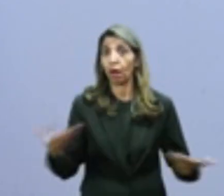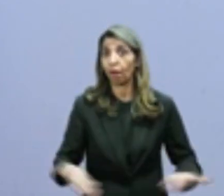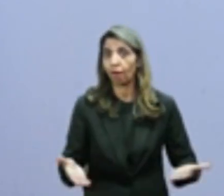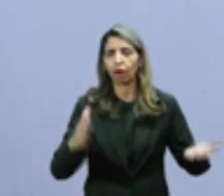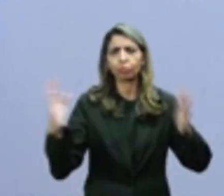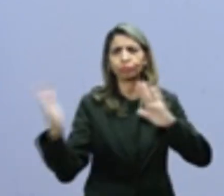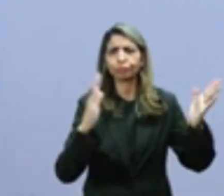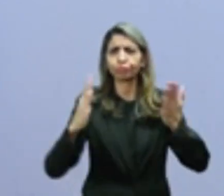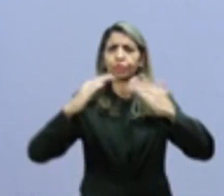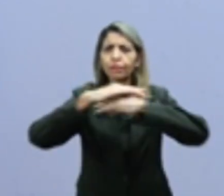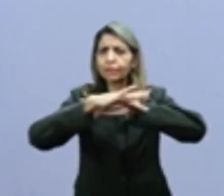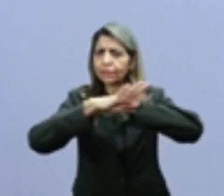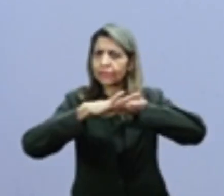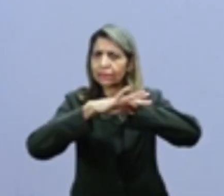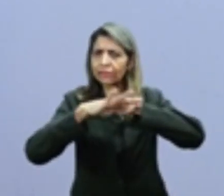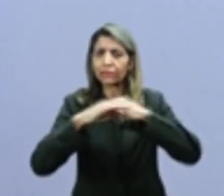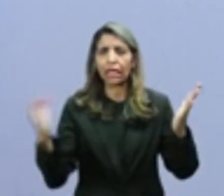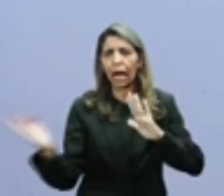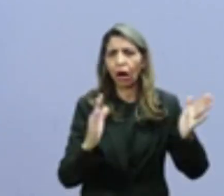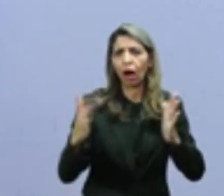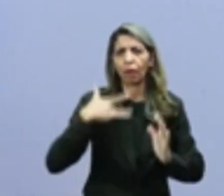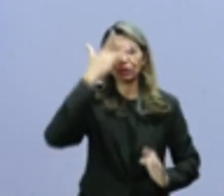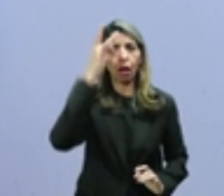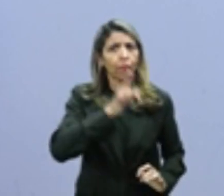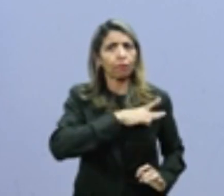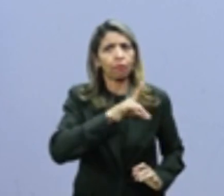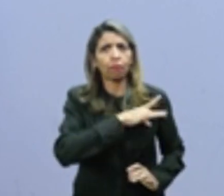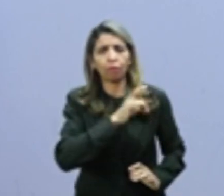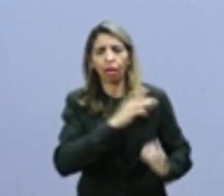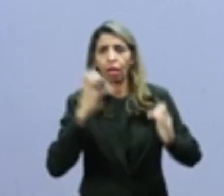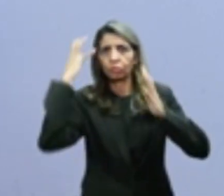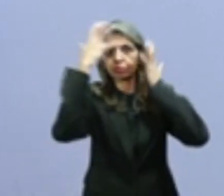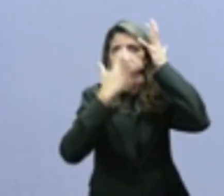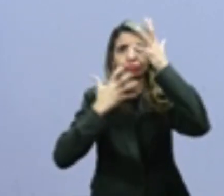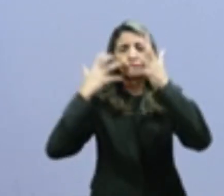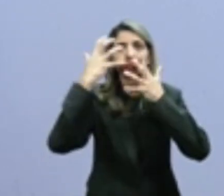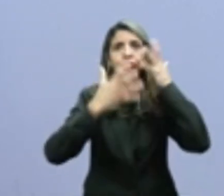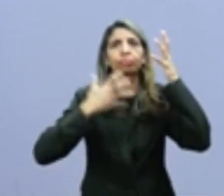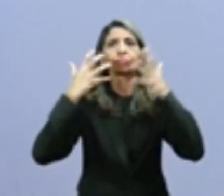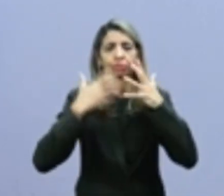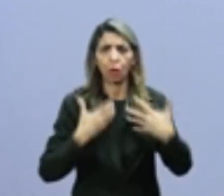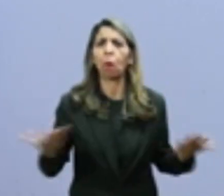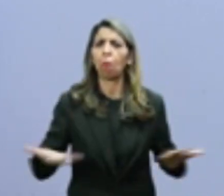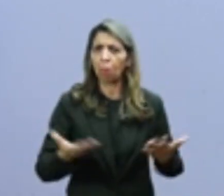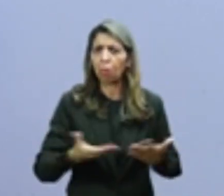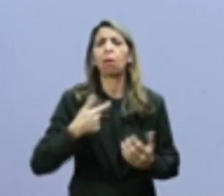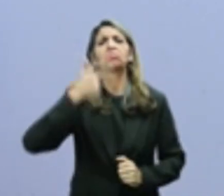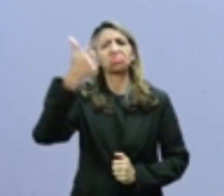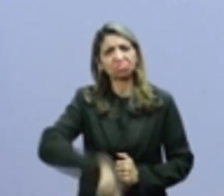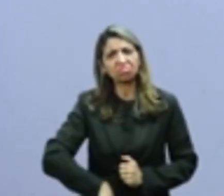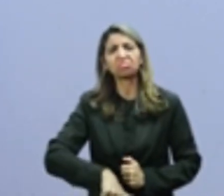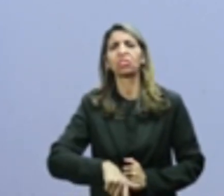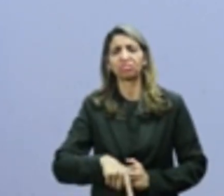vive um período de medo e insegurança. Mais um dia, mais uma operação